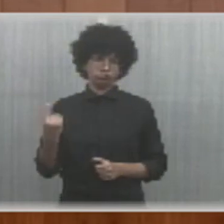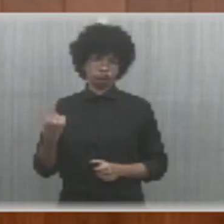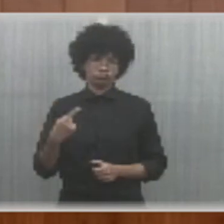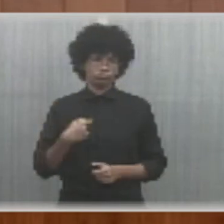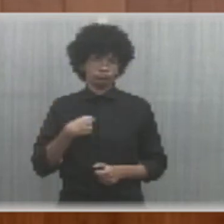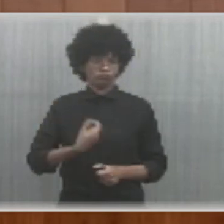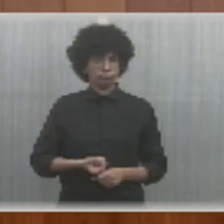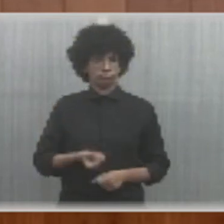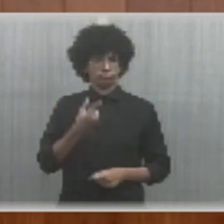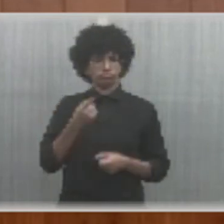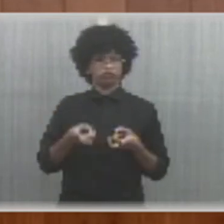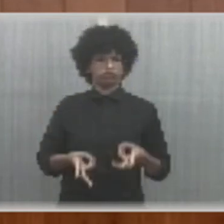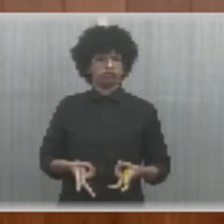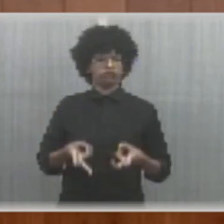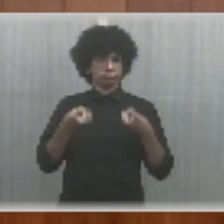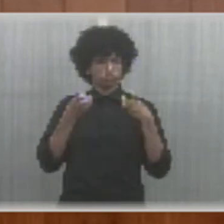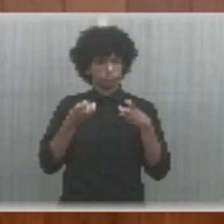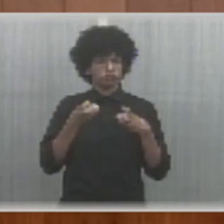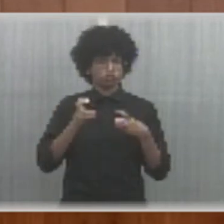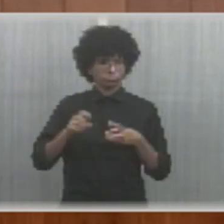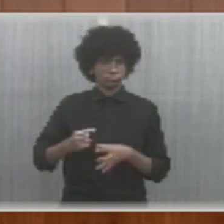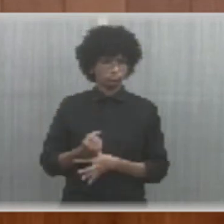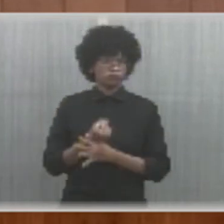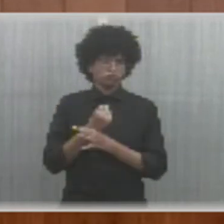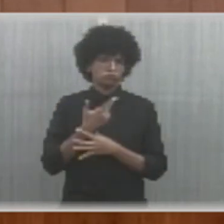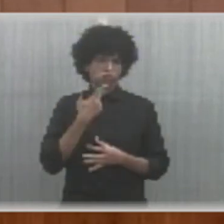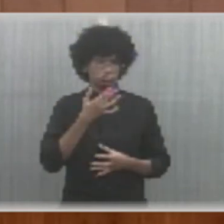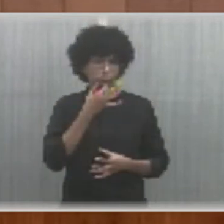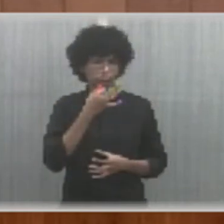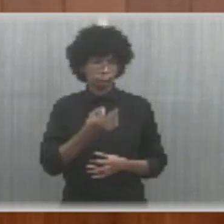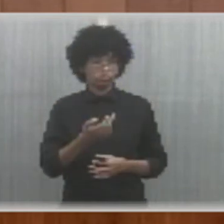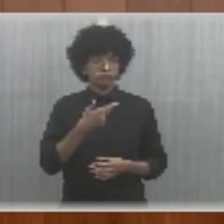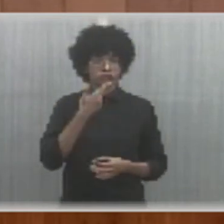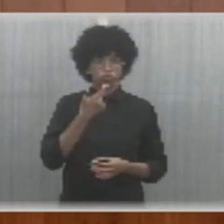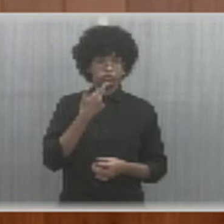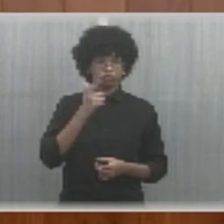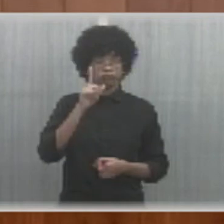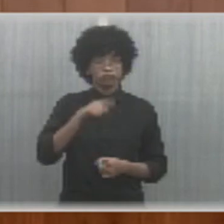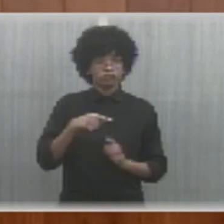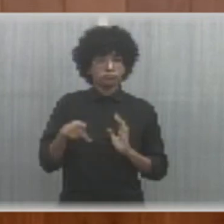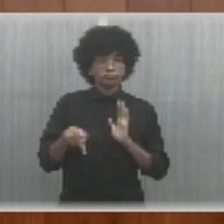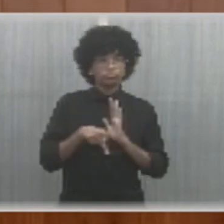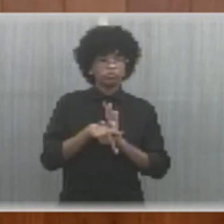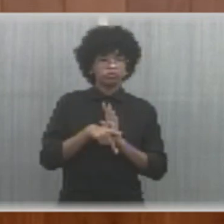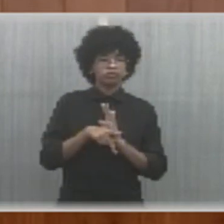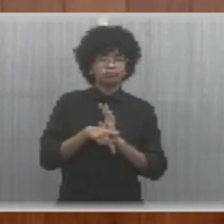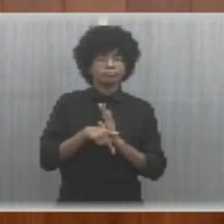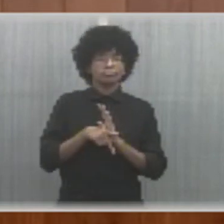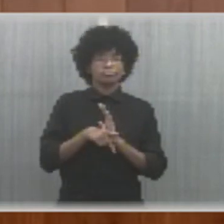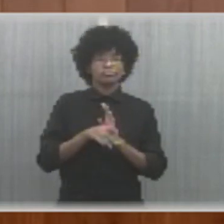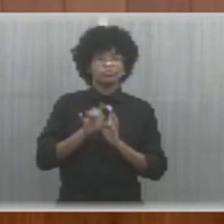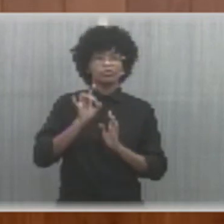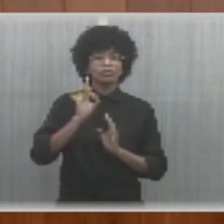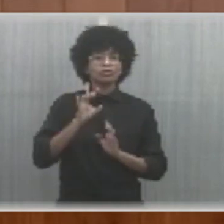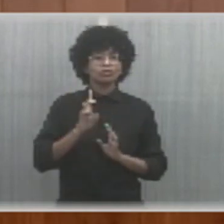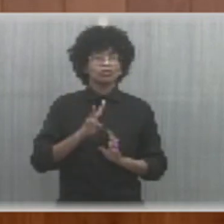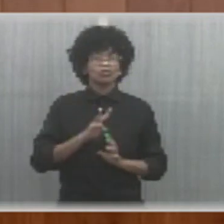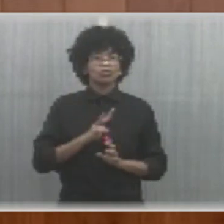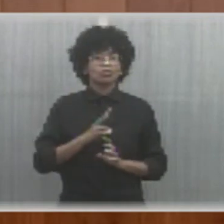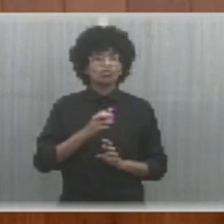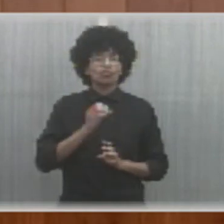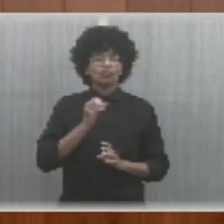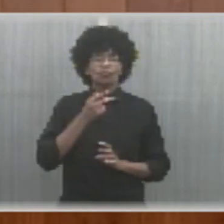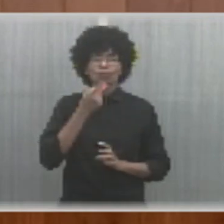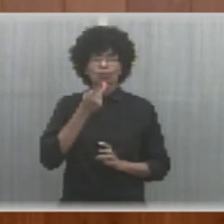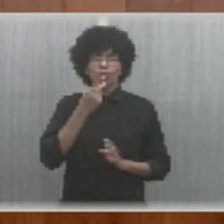essa defesa. E mais, ele disse que é uma operação que foi deflagrada pelo Superior